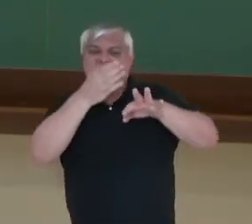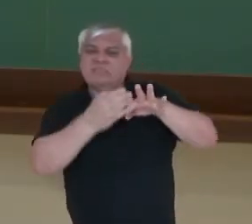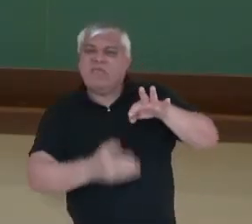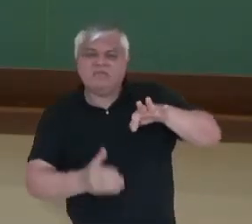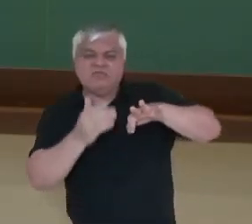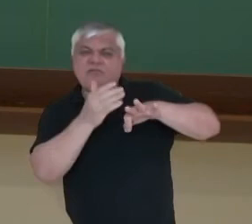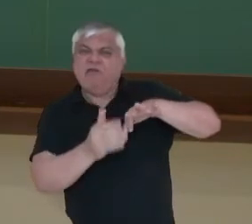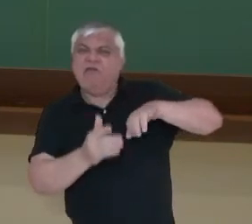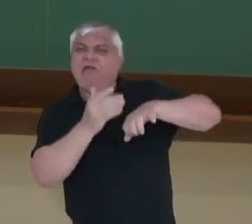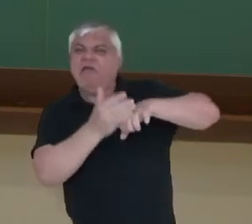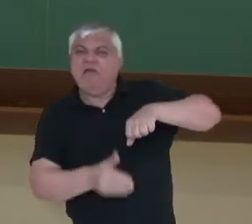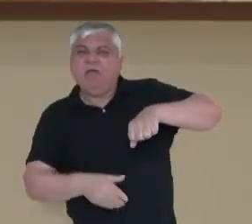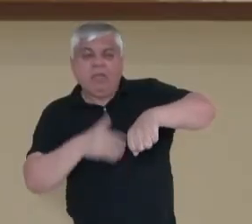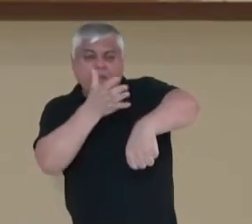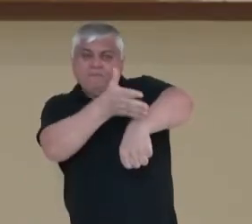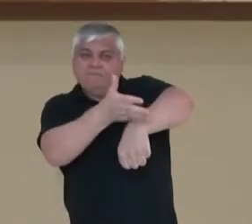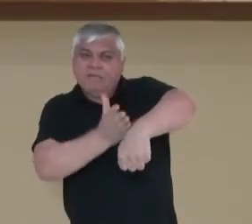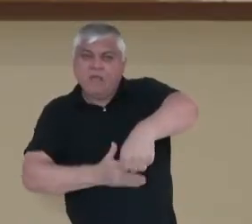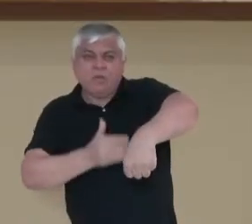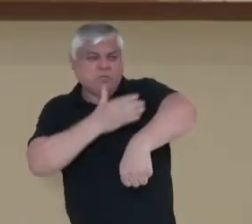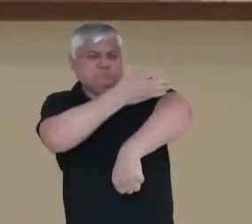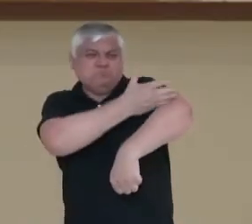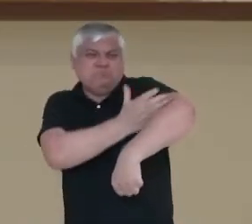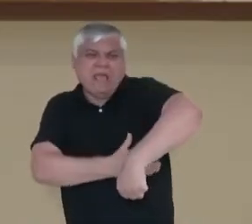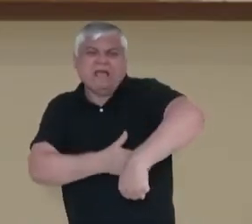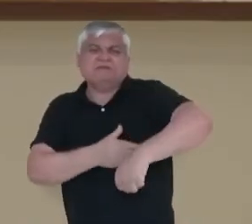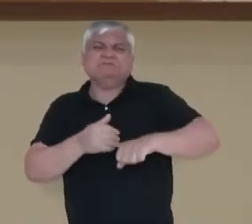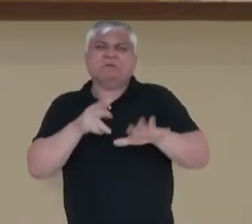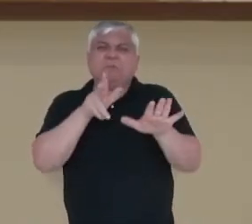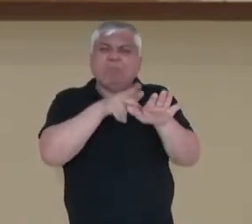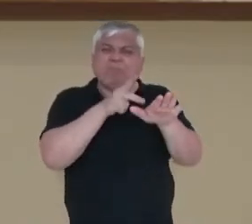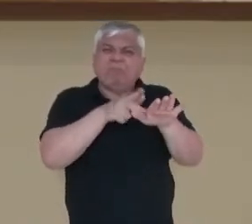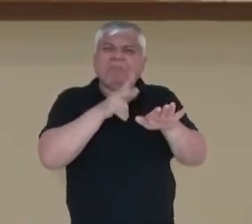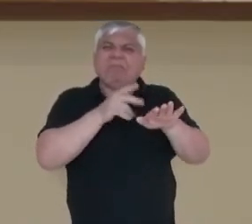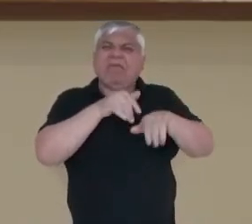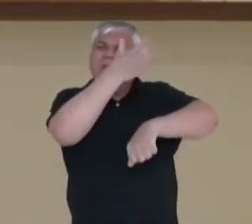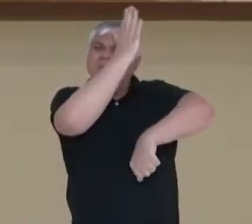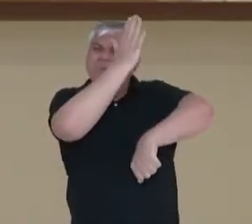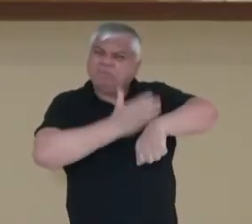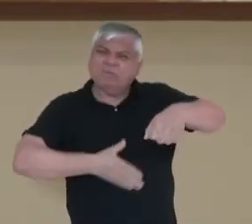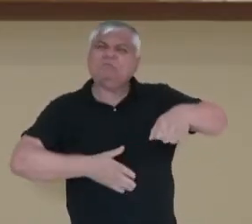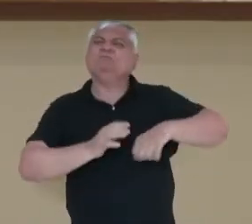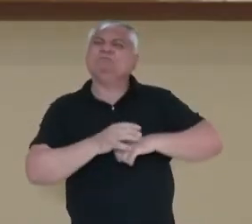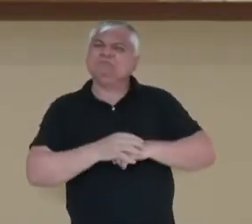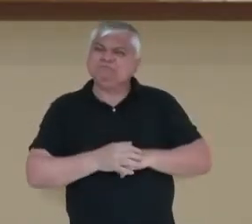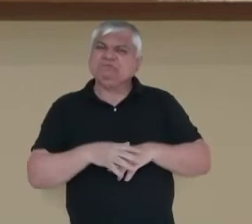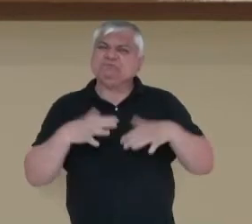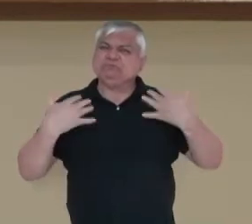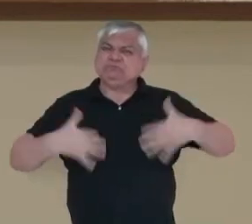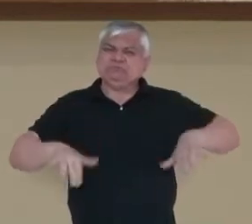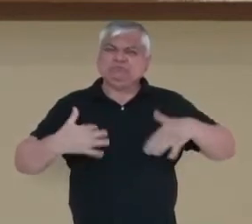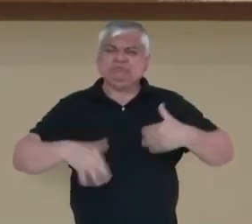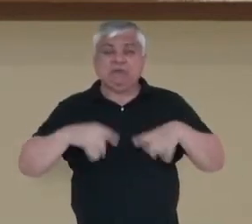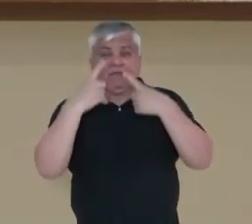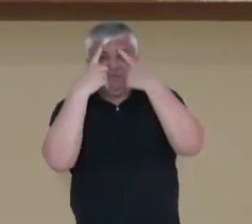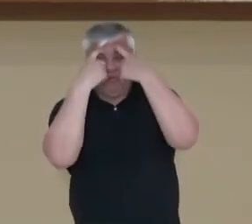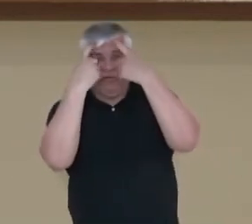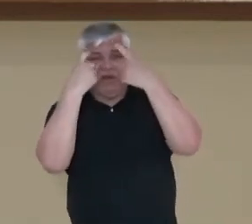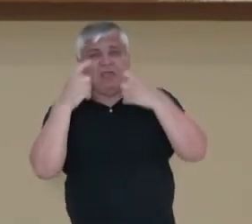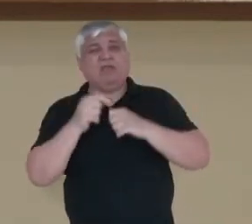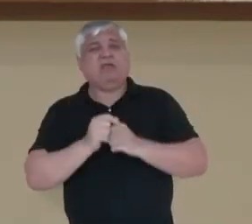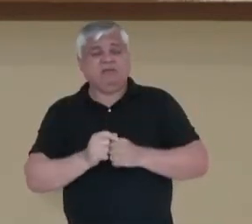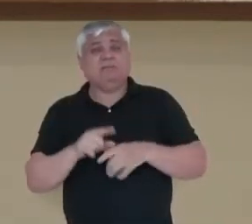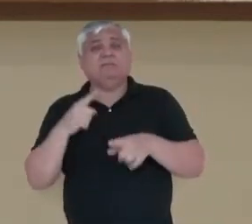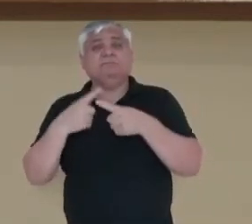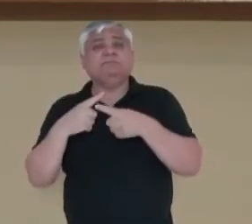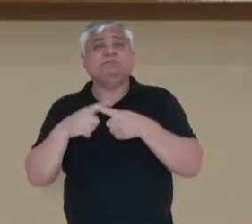suas mãos, parte dos seus braços, suas pernas sendo decepados. Isso de uma maneira totalmente violenta de